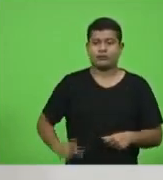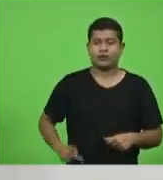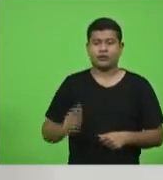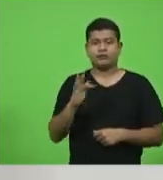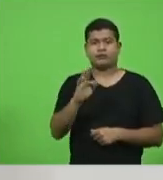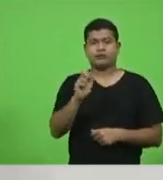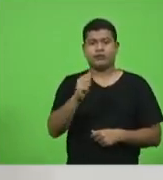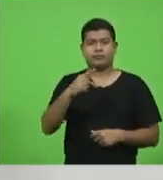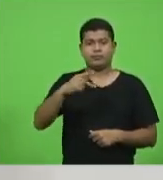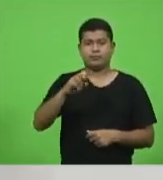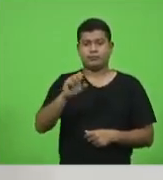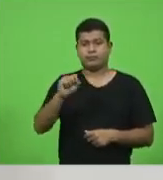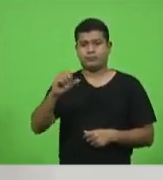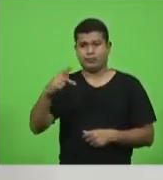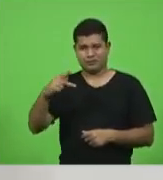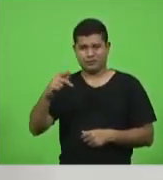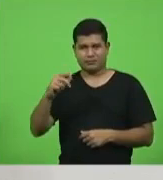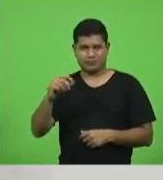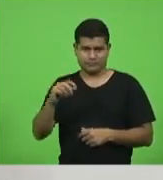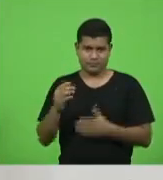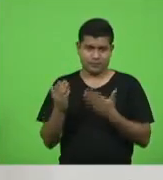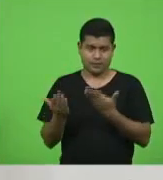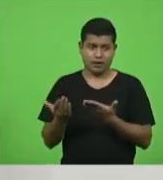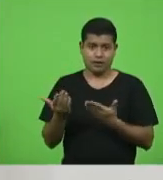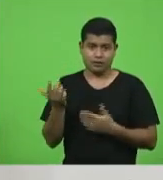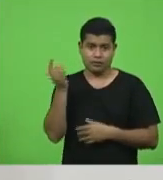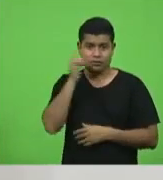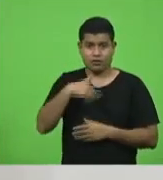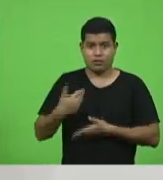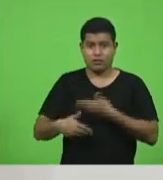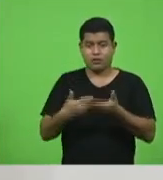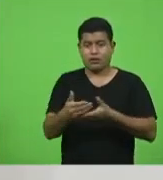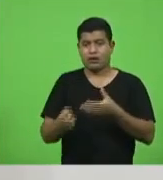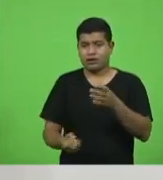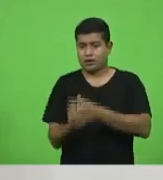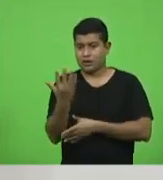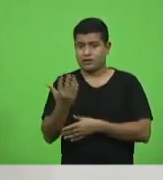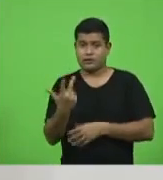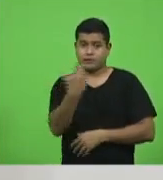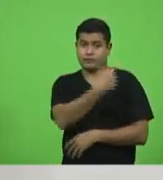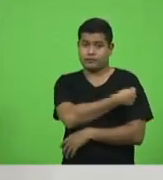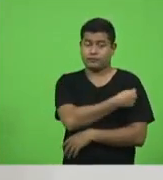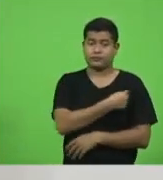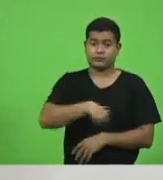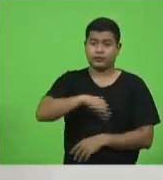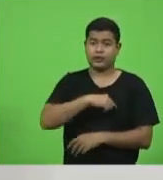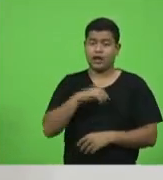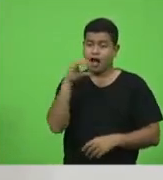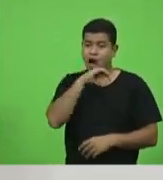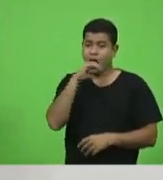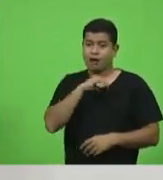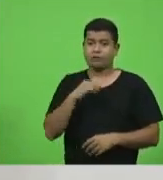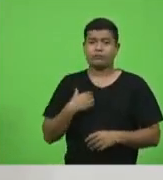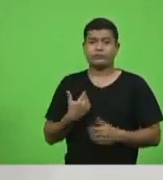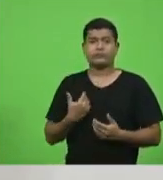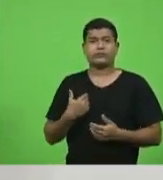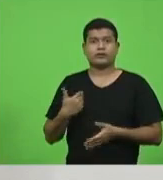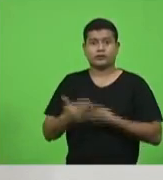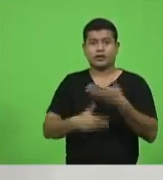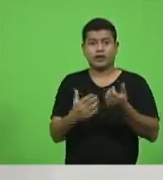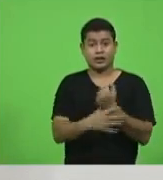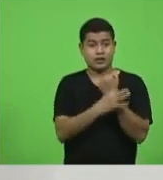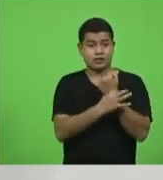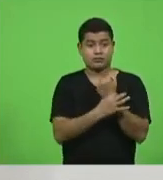fundação de amparo e a pesquisa do estado de Santa Catarina no desenvolvimento de uma vacina para que possamos efetivamente dar a segurança